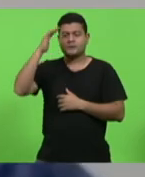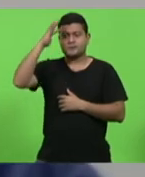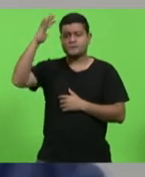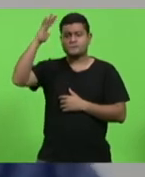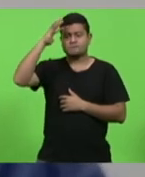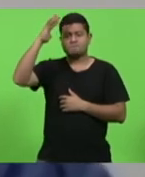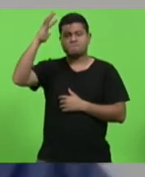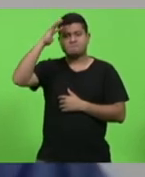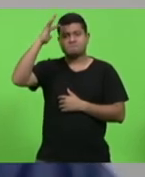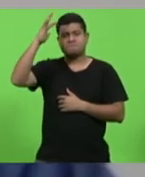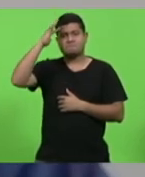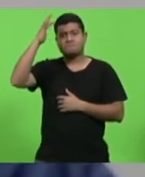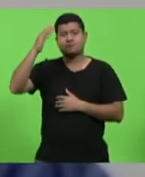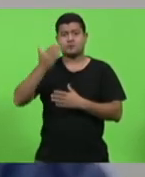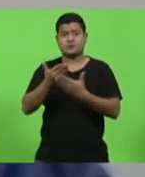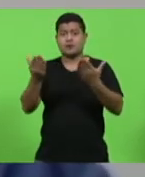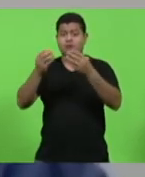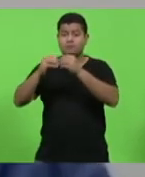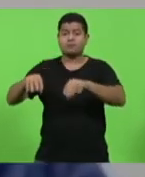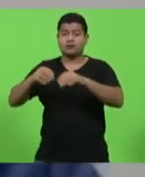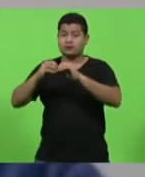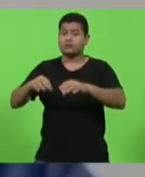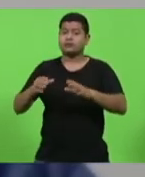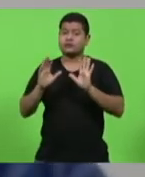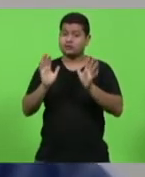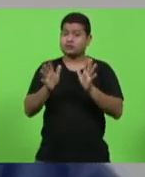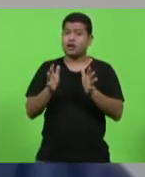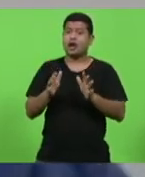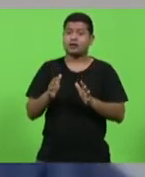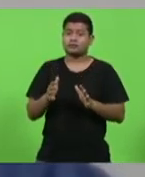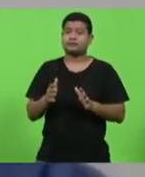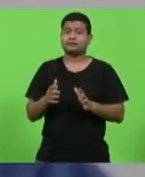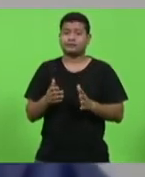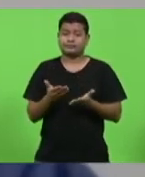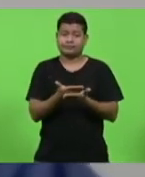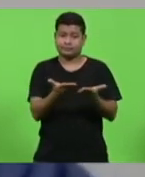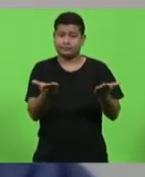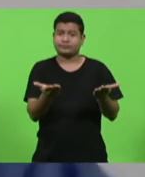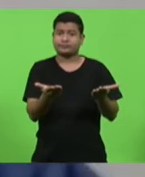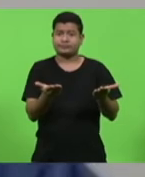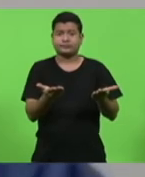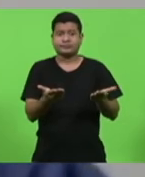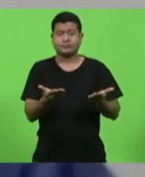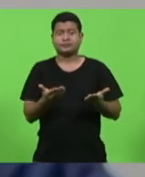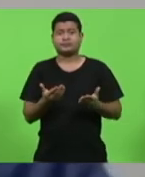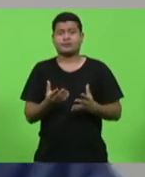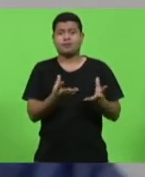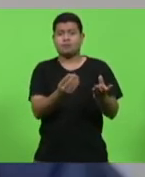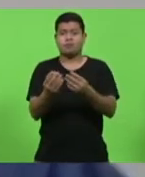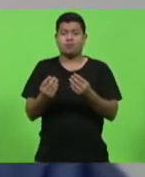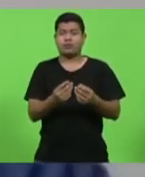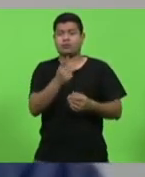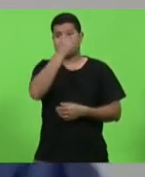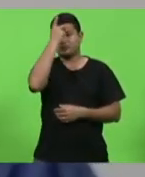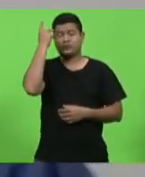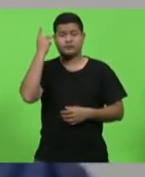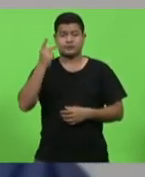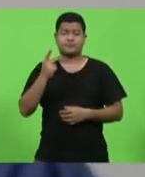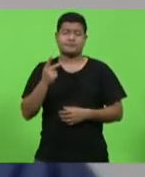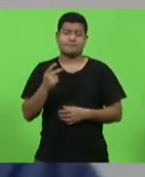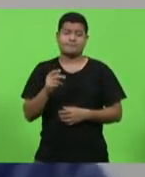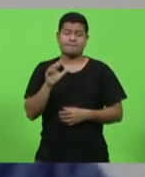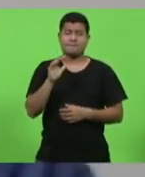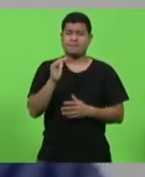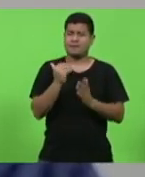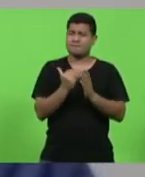sobre os prejuízos que já causaram a milhares de seres humanos. Mas, acima de tudo,